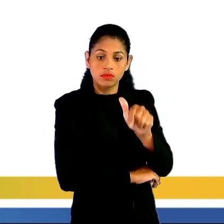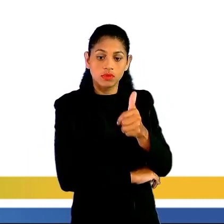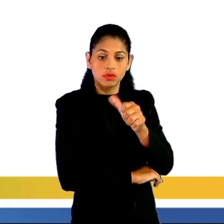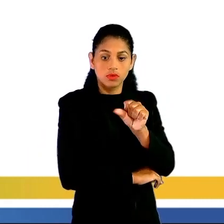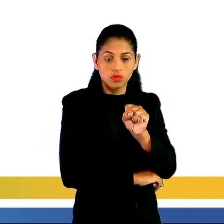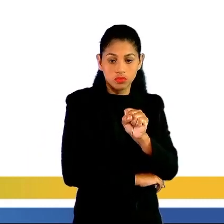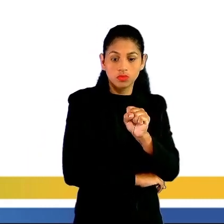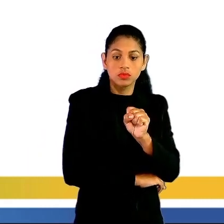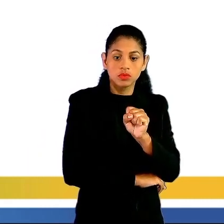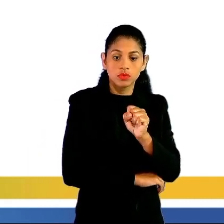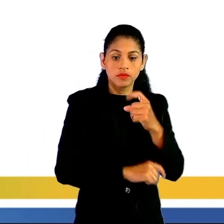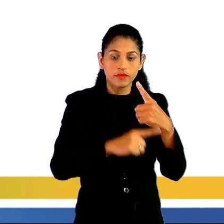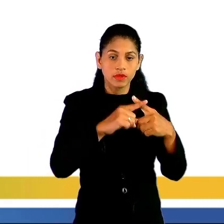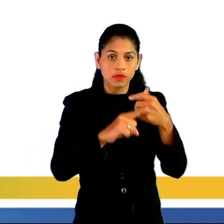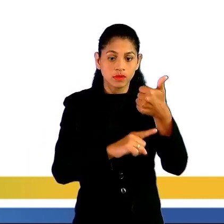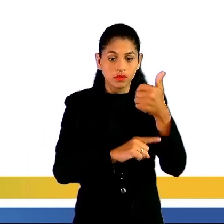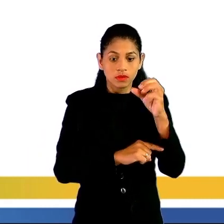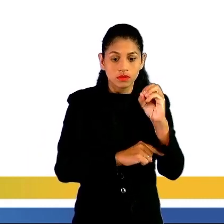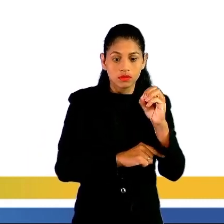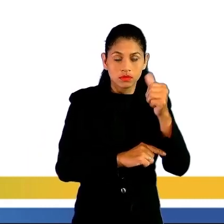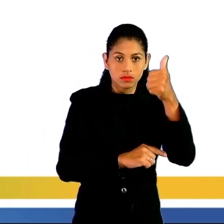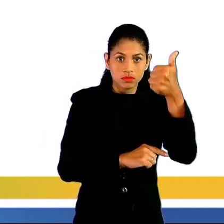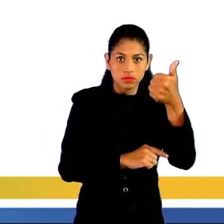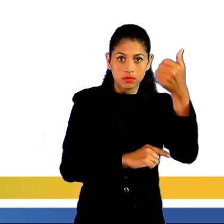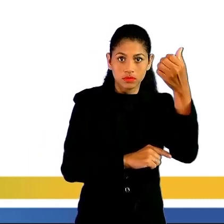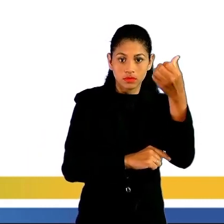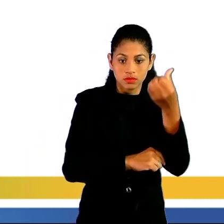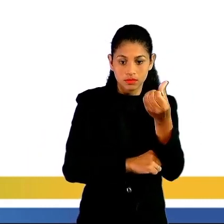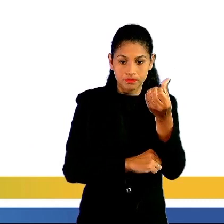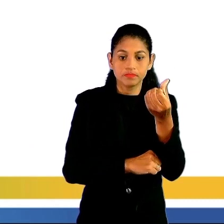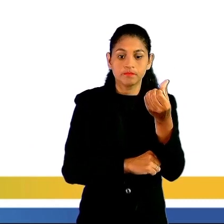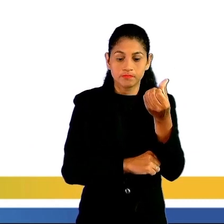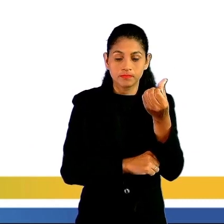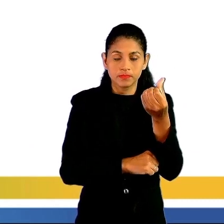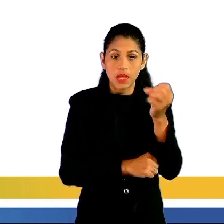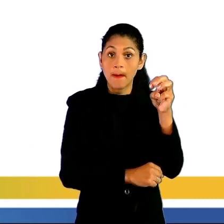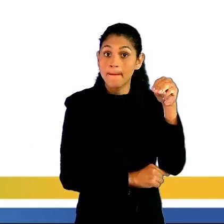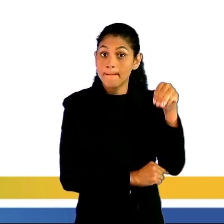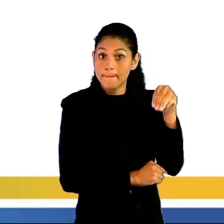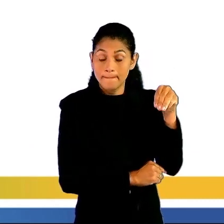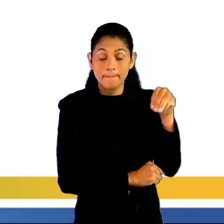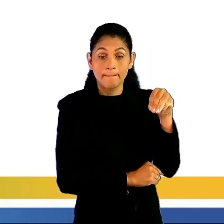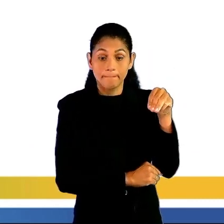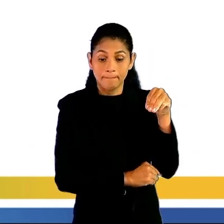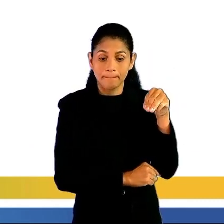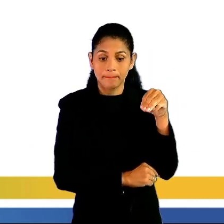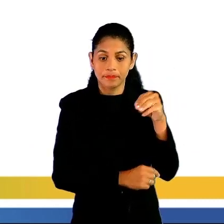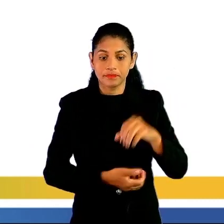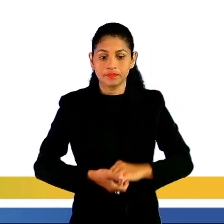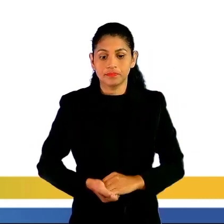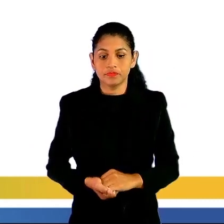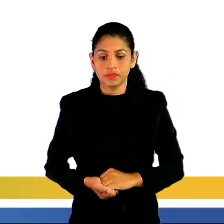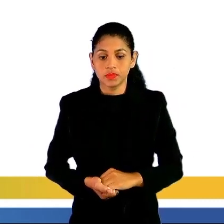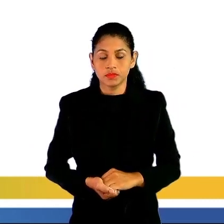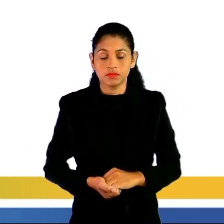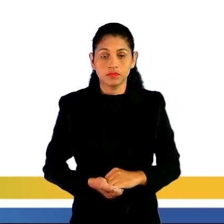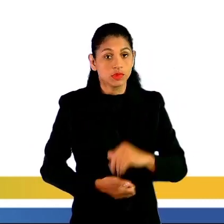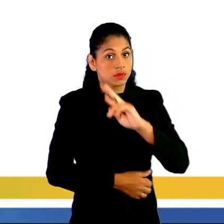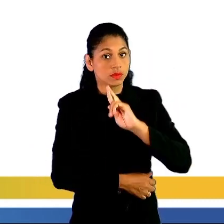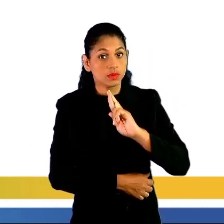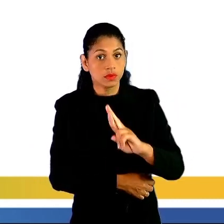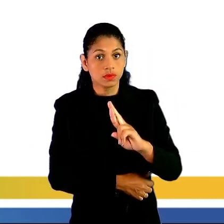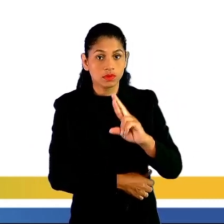vezes 10 elevado à décima sexta potência em metros. Isso dá, como eu falei, 38